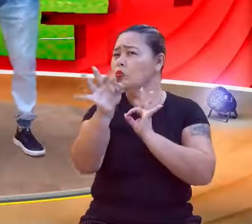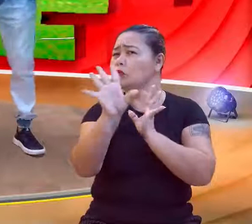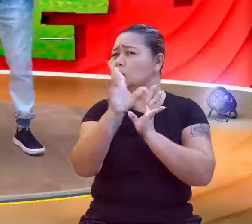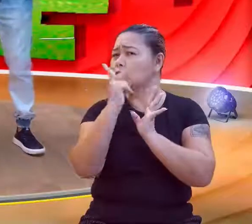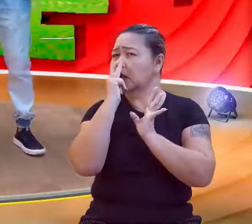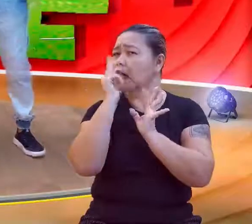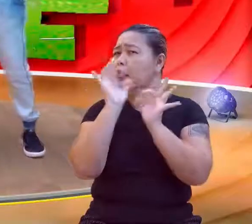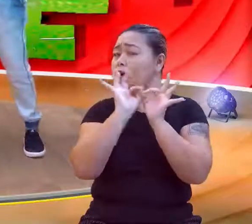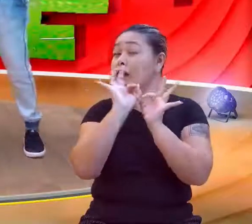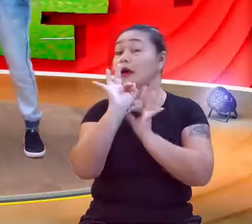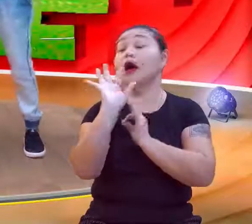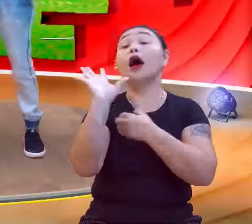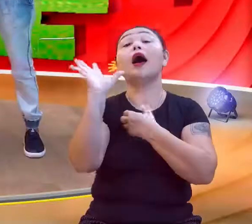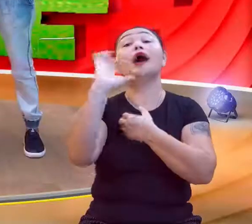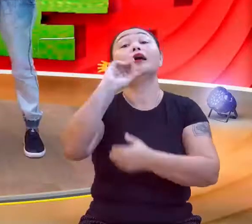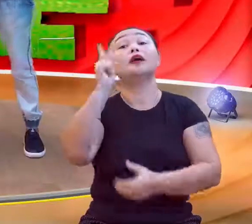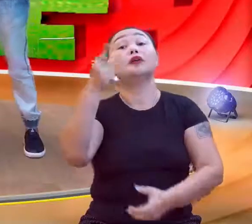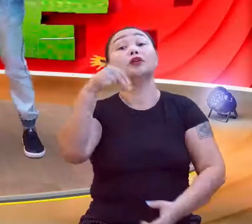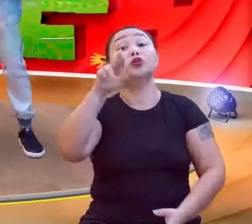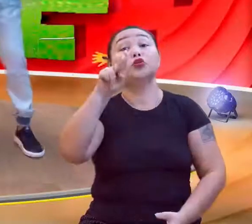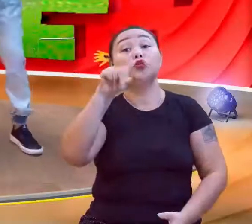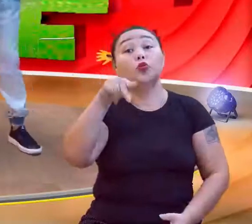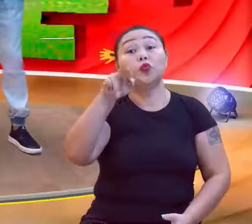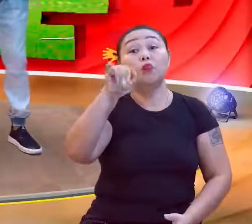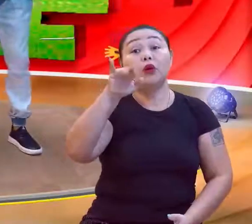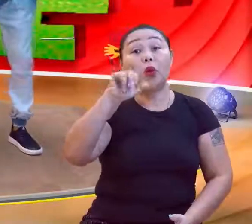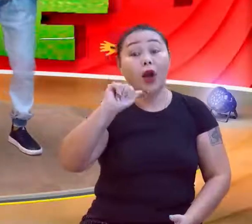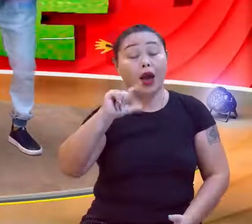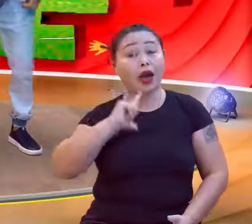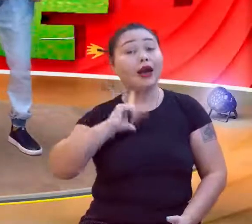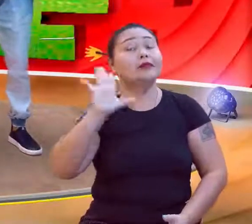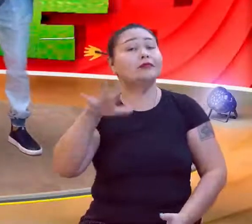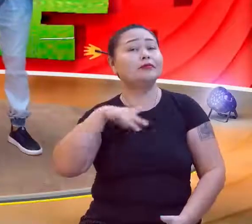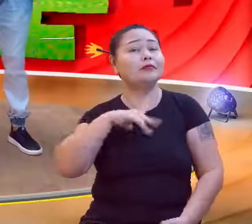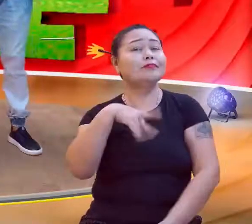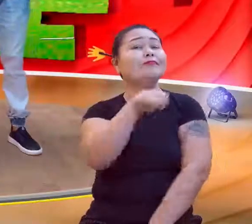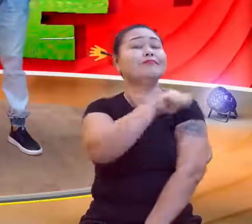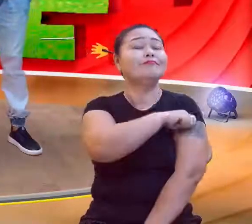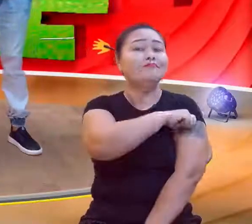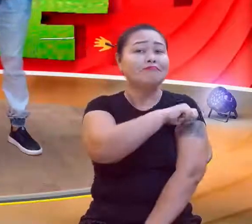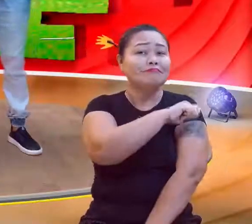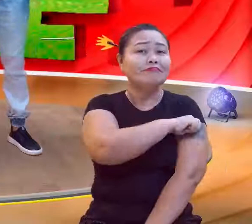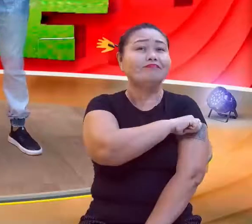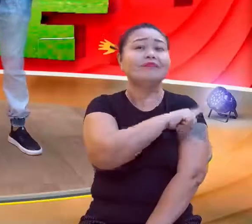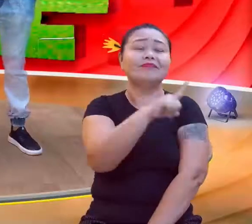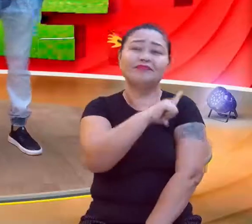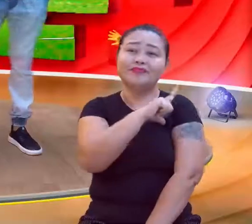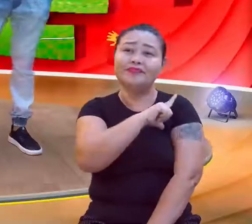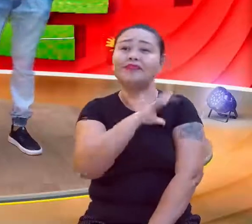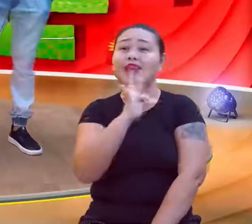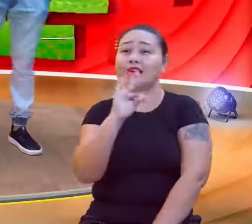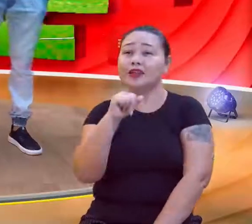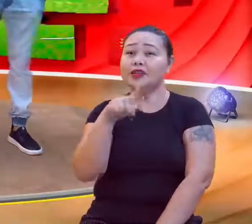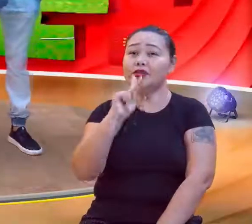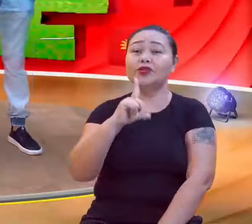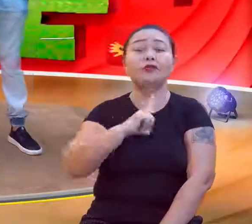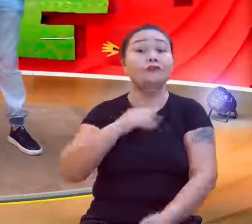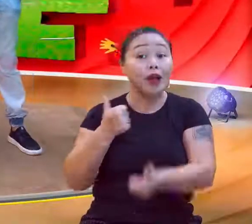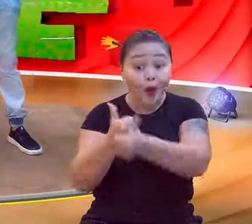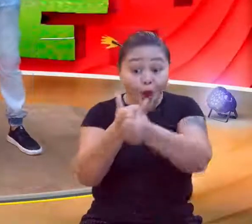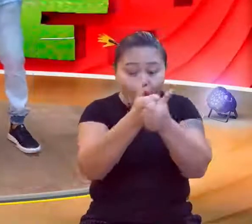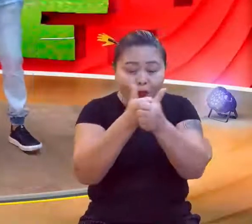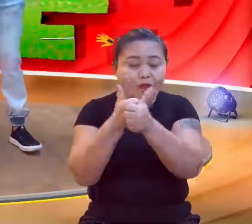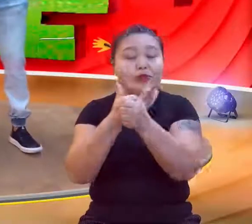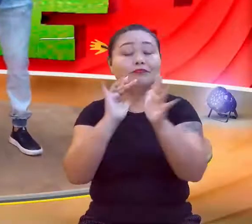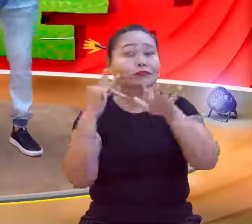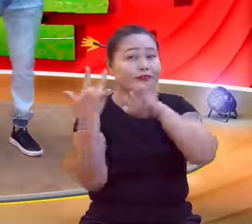acho que Chupingoia. Chupingoia, lembramos. Chupingoia é um aluno aí que faz os TikToks e a gente está sempre acompanhando ele nas redes